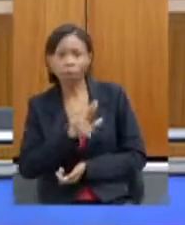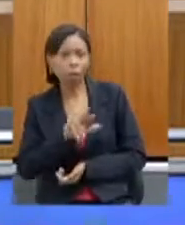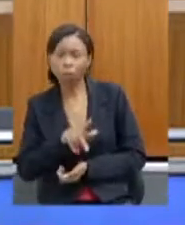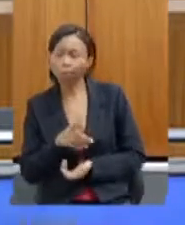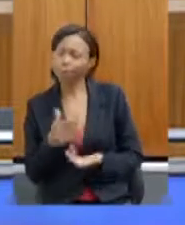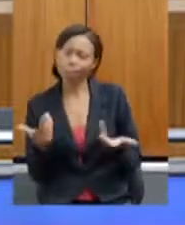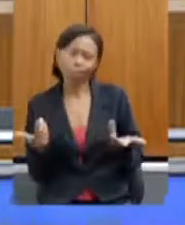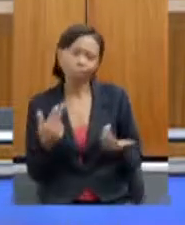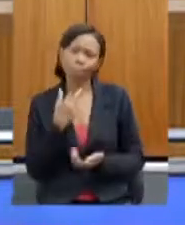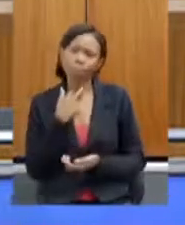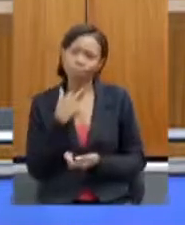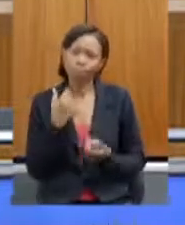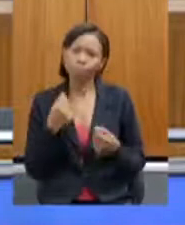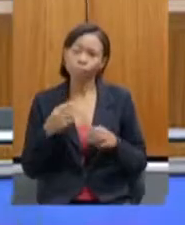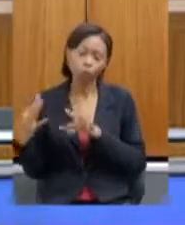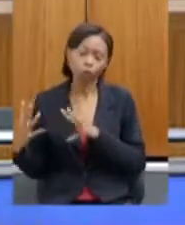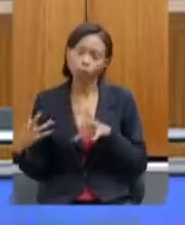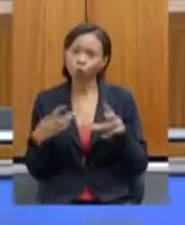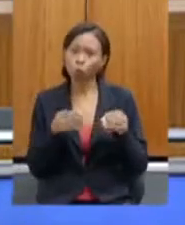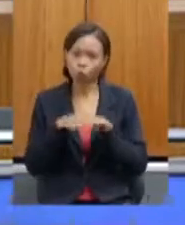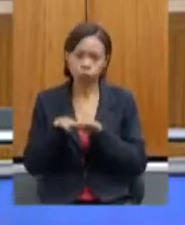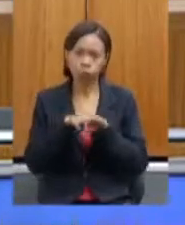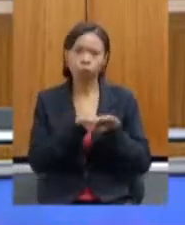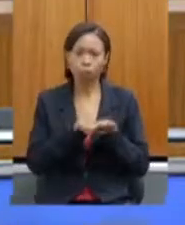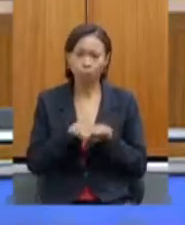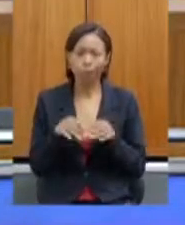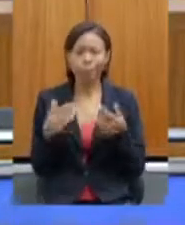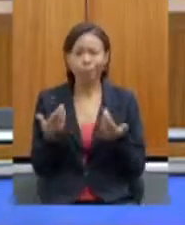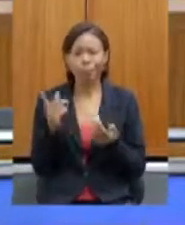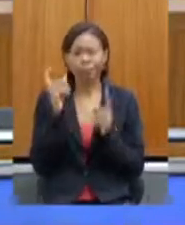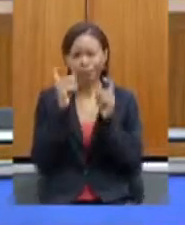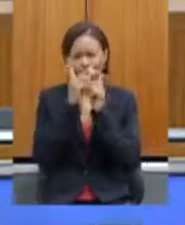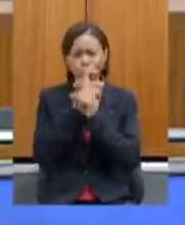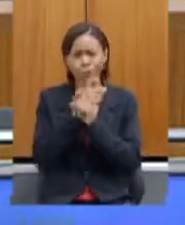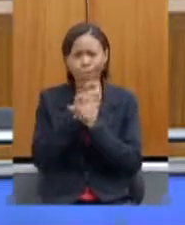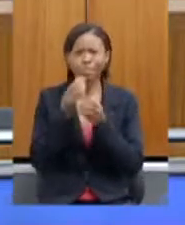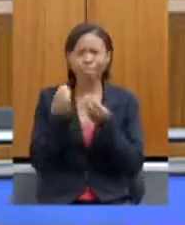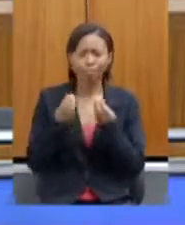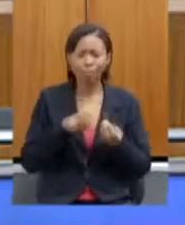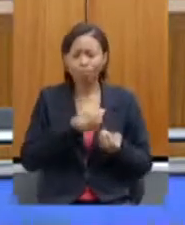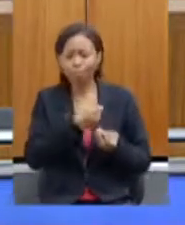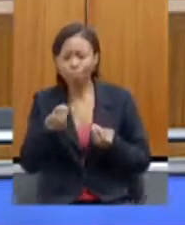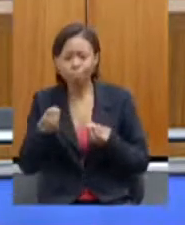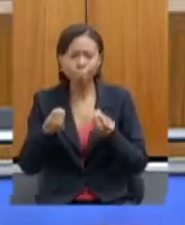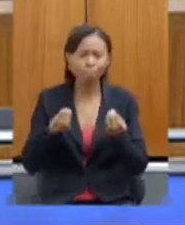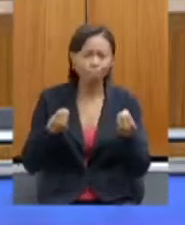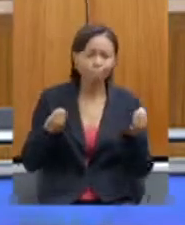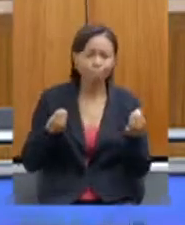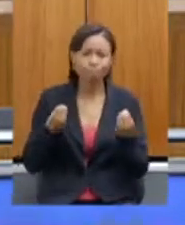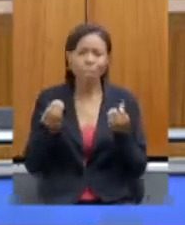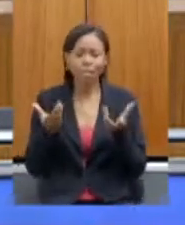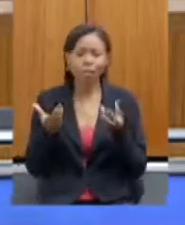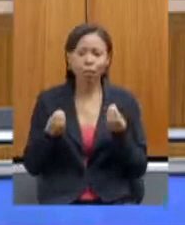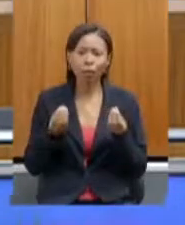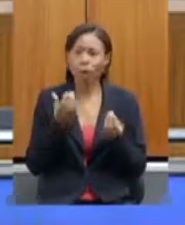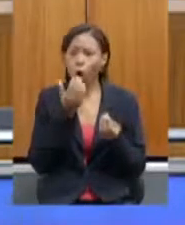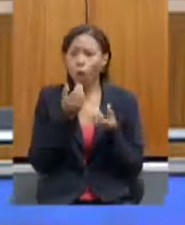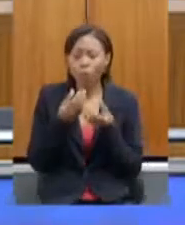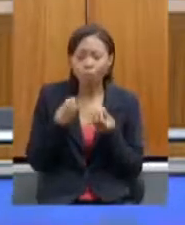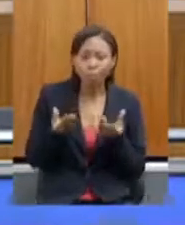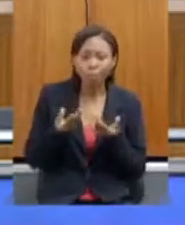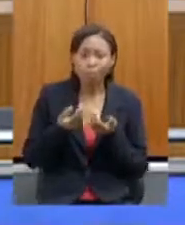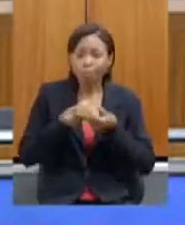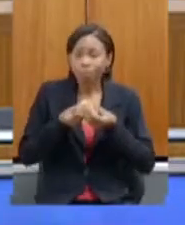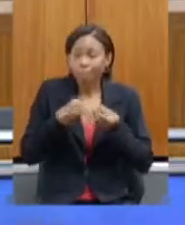doação dos alimentos diretamente para as famílias, dificuldade de logística mesmo, e garantir que esses alimentos chegassem. Mas o senhor